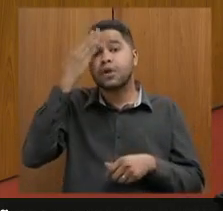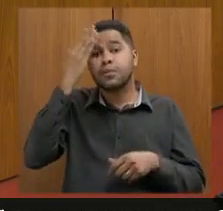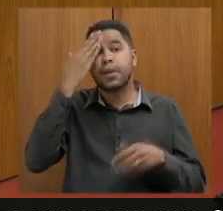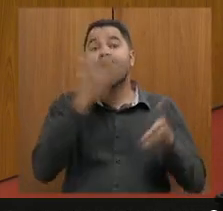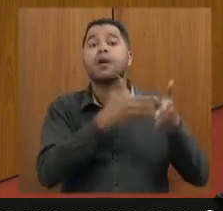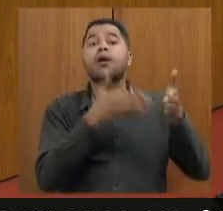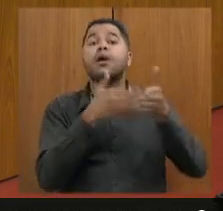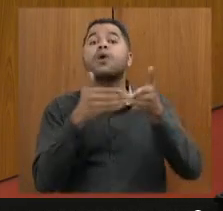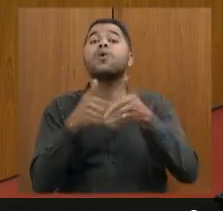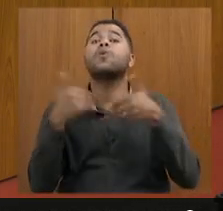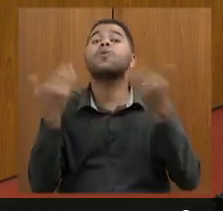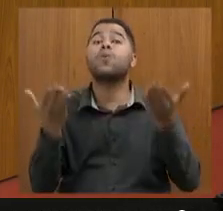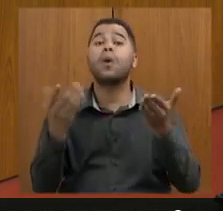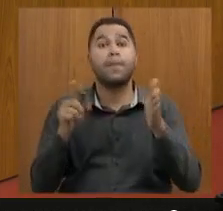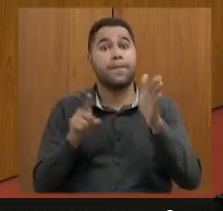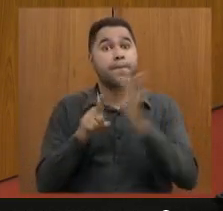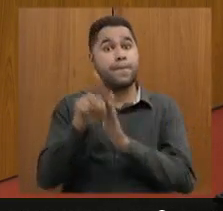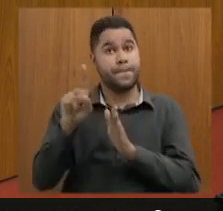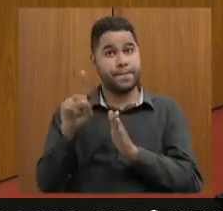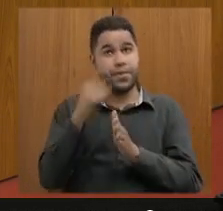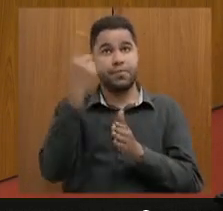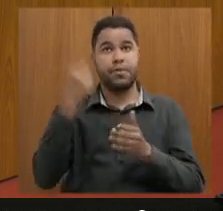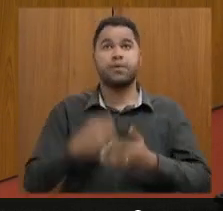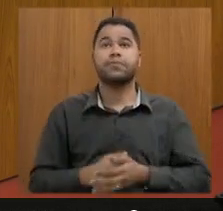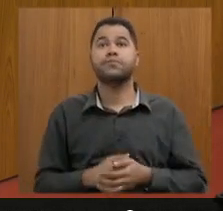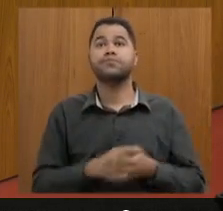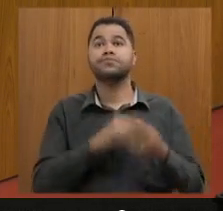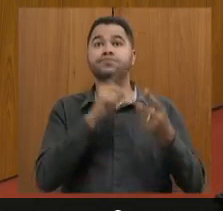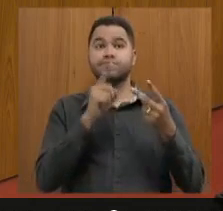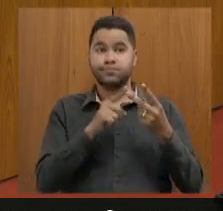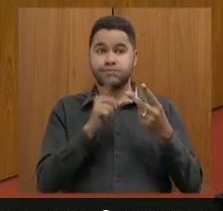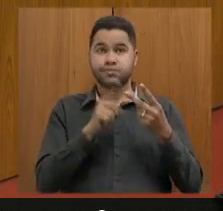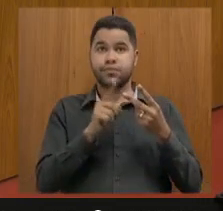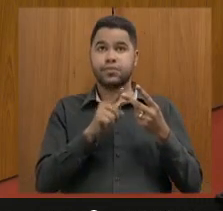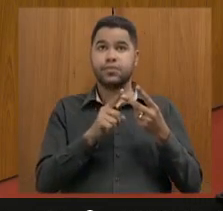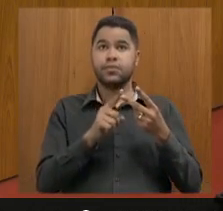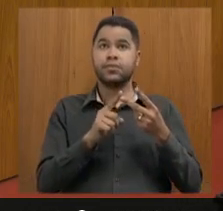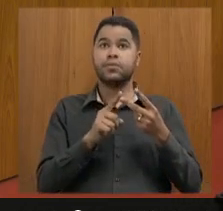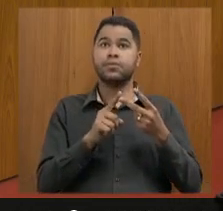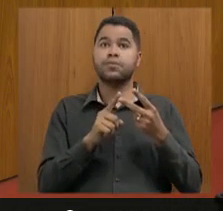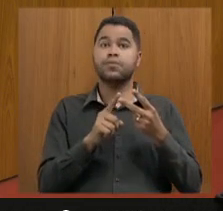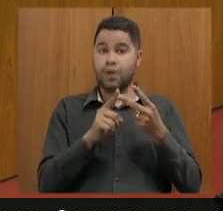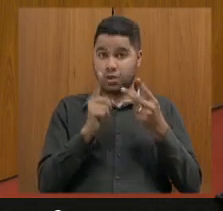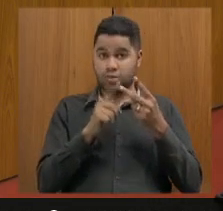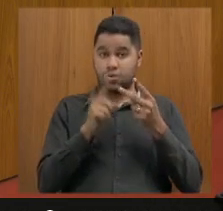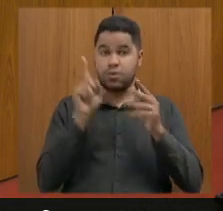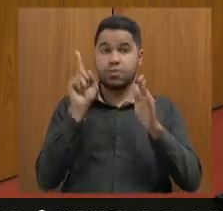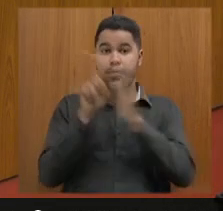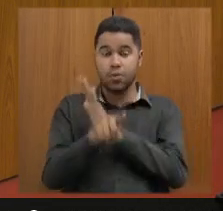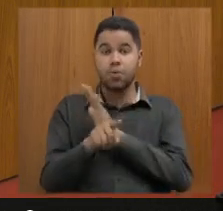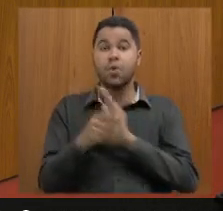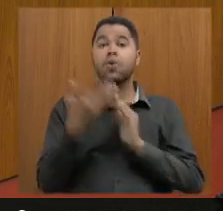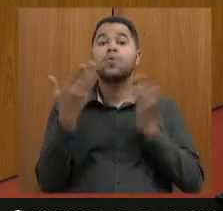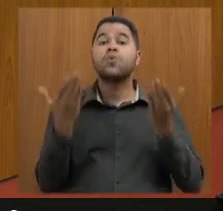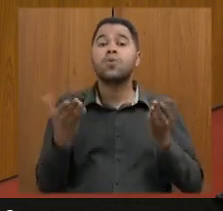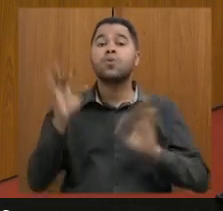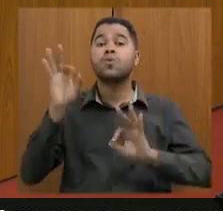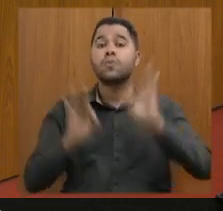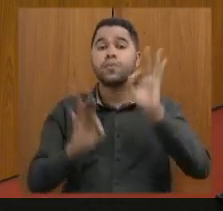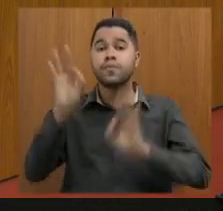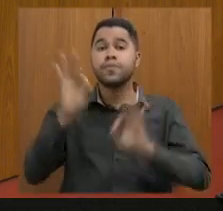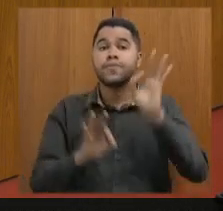amarras. Essa é a minha primeira pergunta. A minha segunda pergunta é qual é o planejamento?